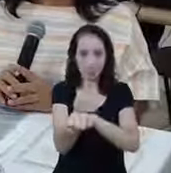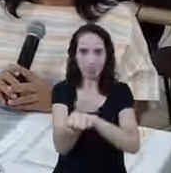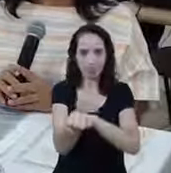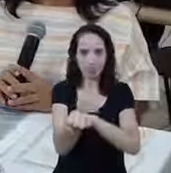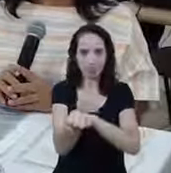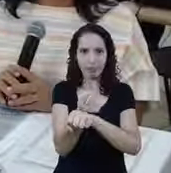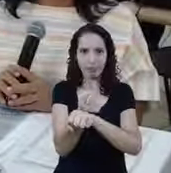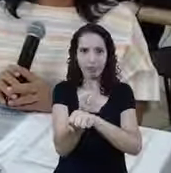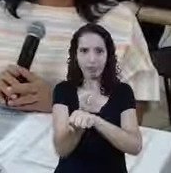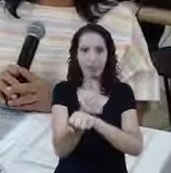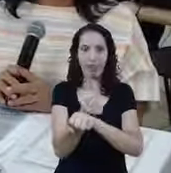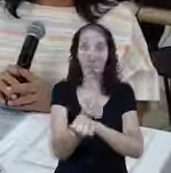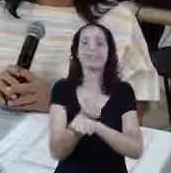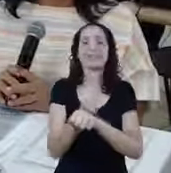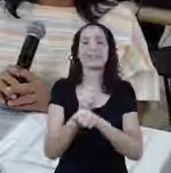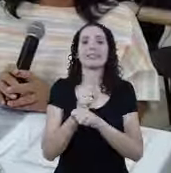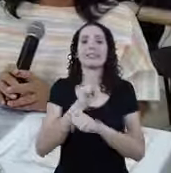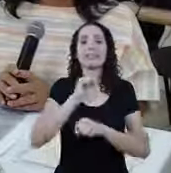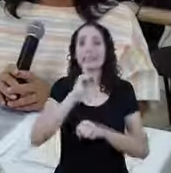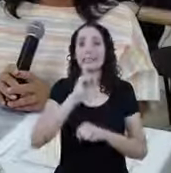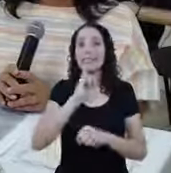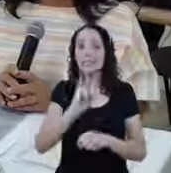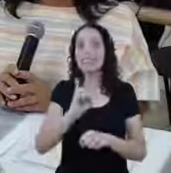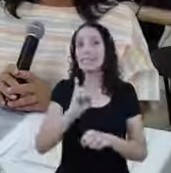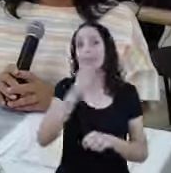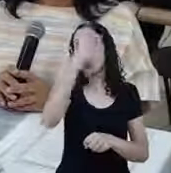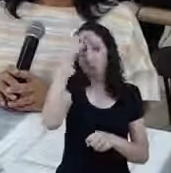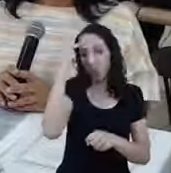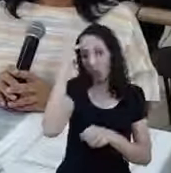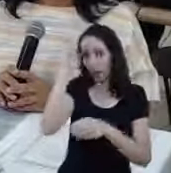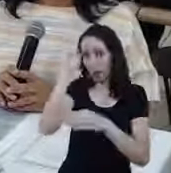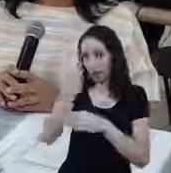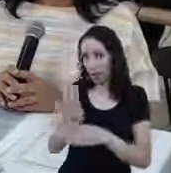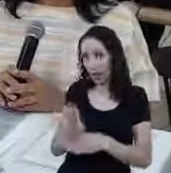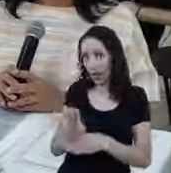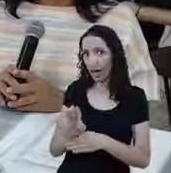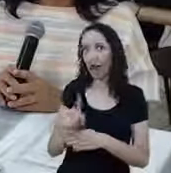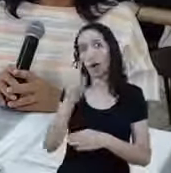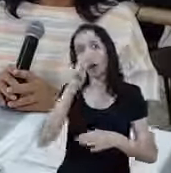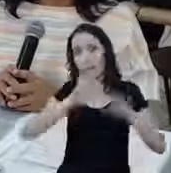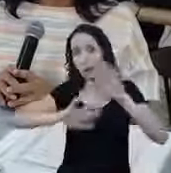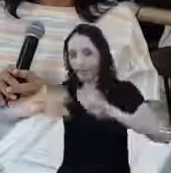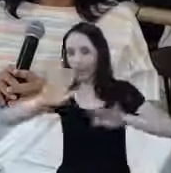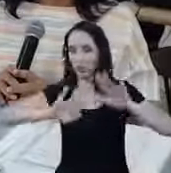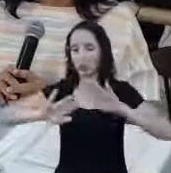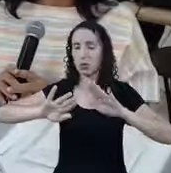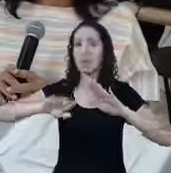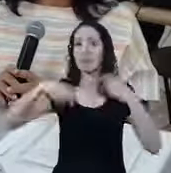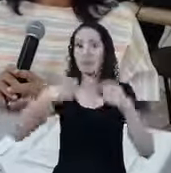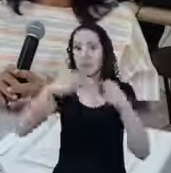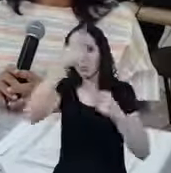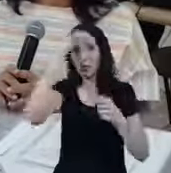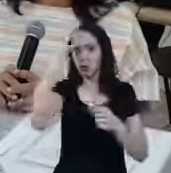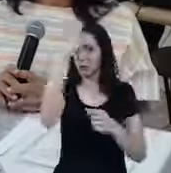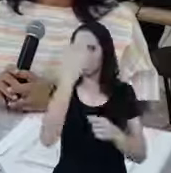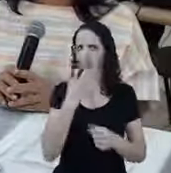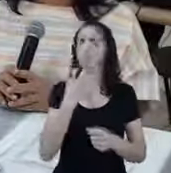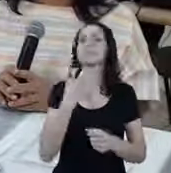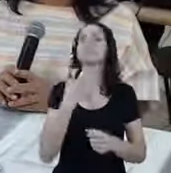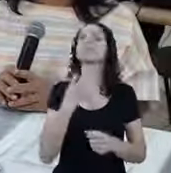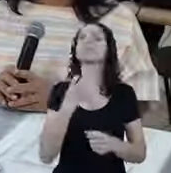Se você for receber Alguma orientação Ou algum auxílio Que seja de uma pessoa De extrema confiança E evitar